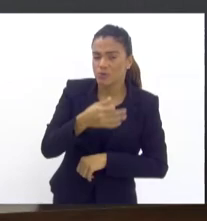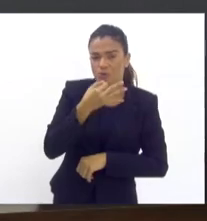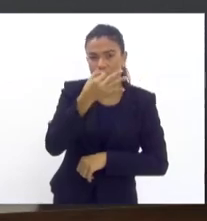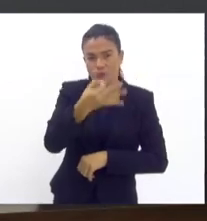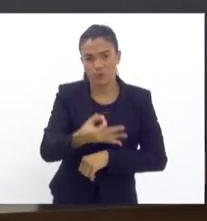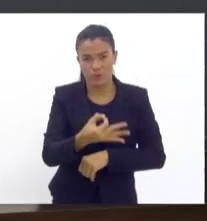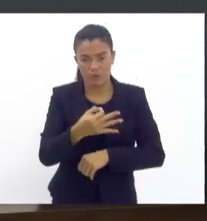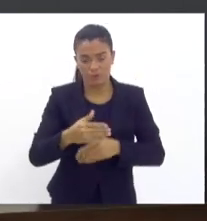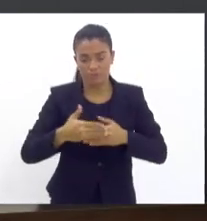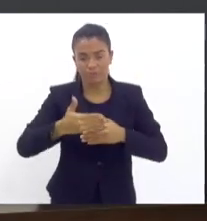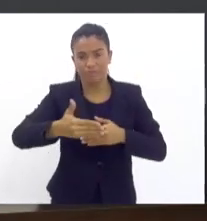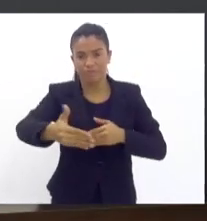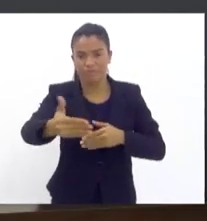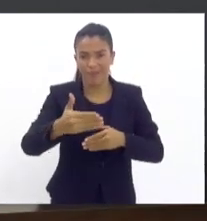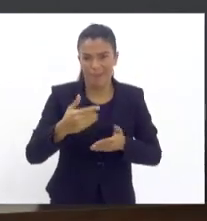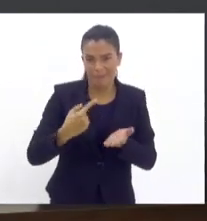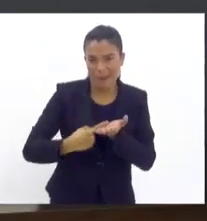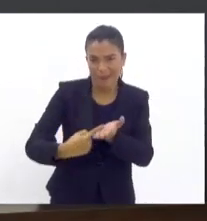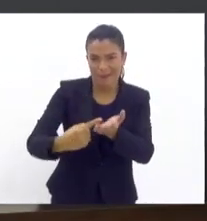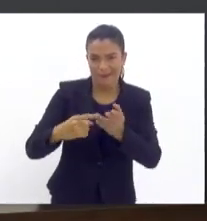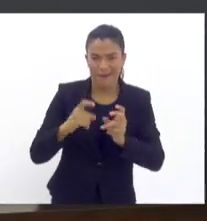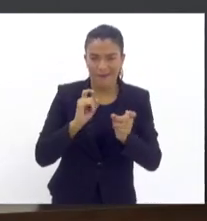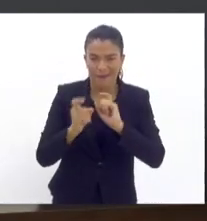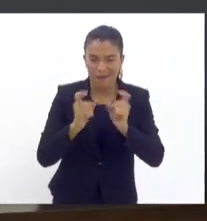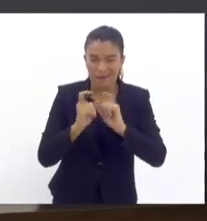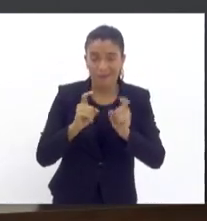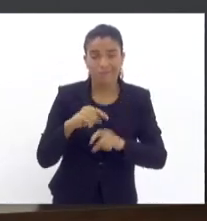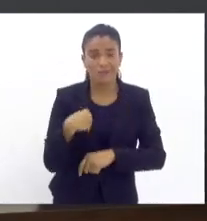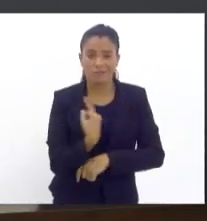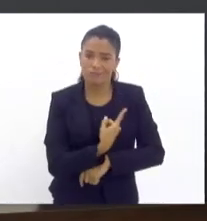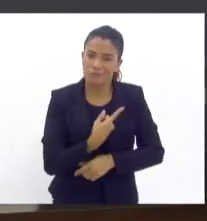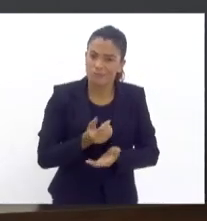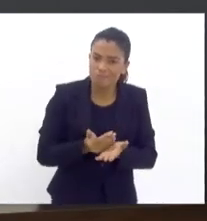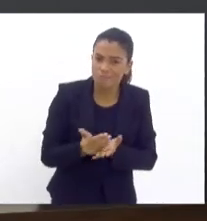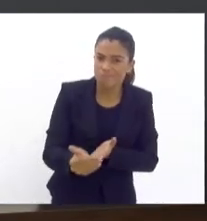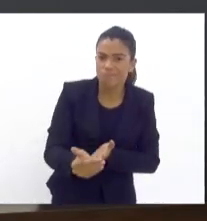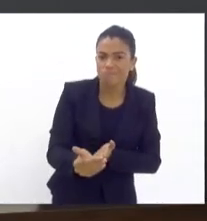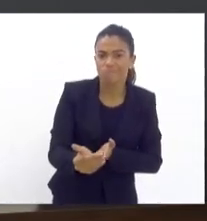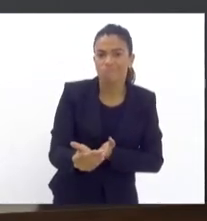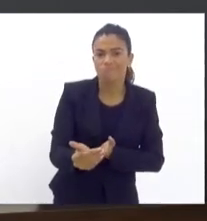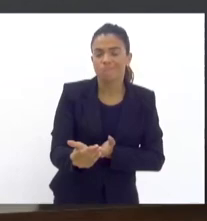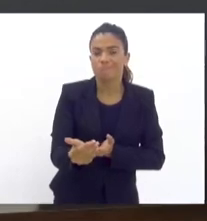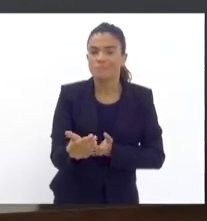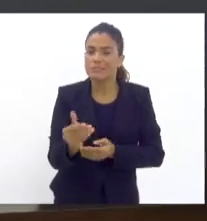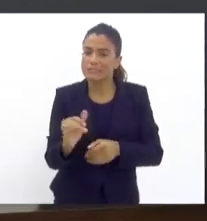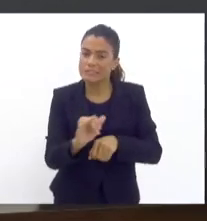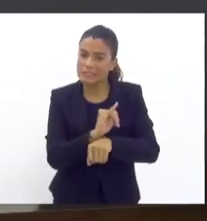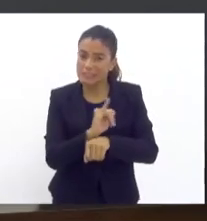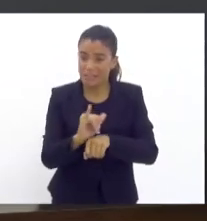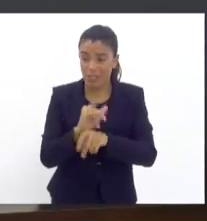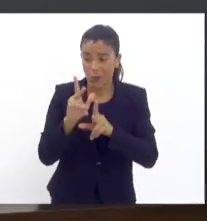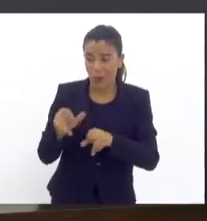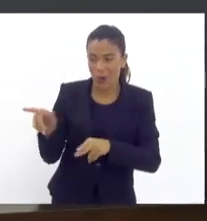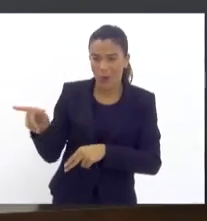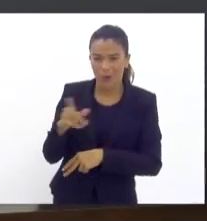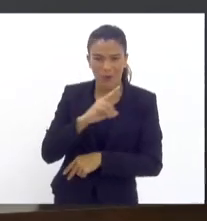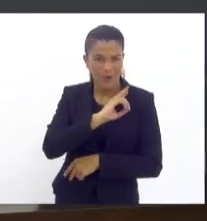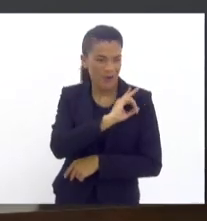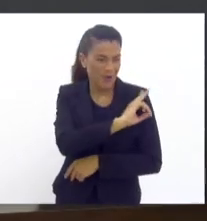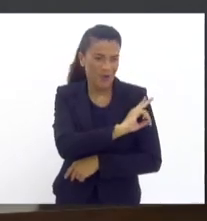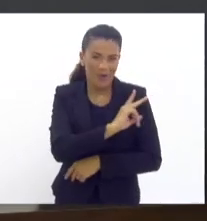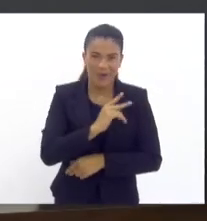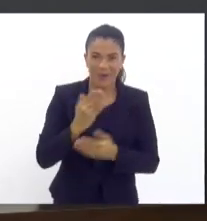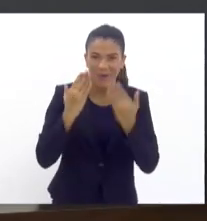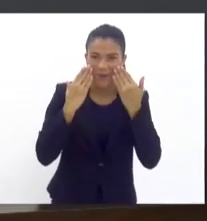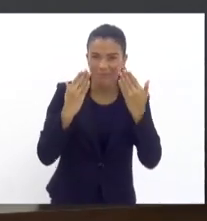próximas reuniões, nas próximas audiências públicas, que a gente iniciasse da maneira que alguns coronéis aqui hoje fizeram, com a apresentação